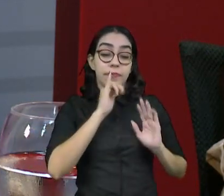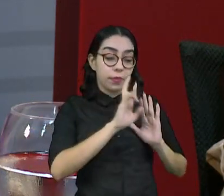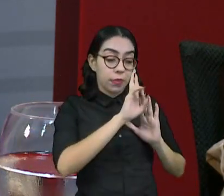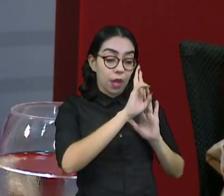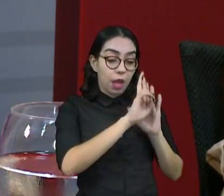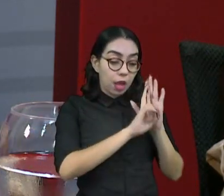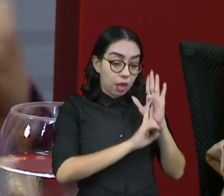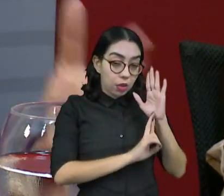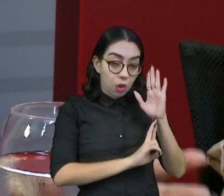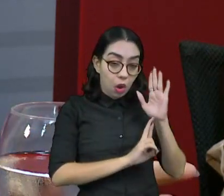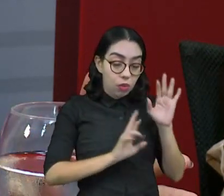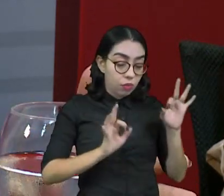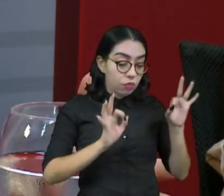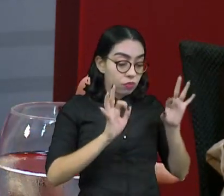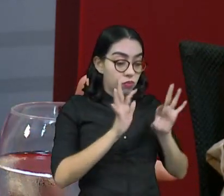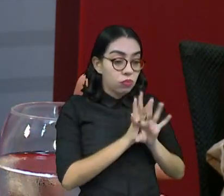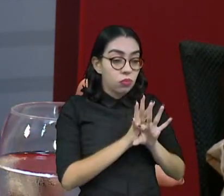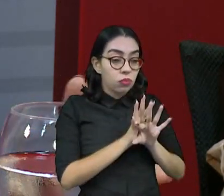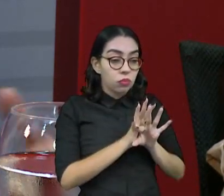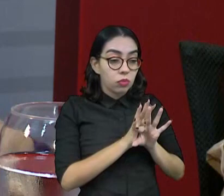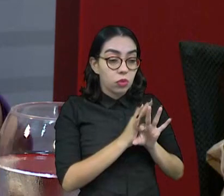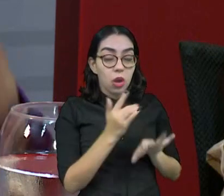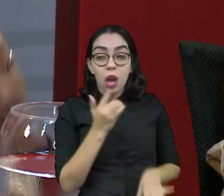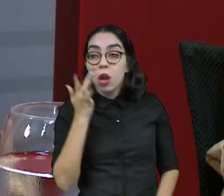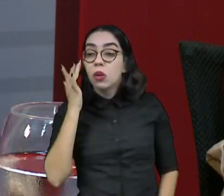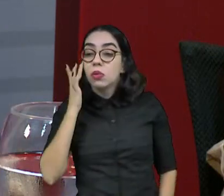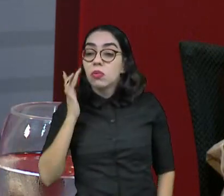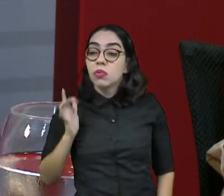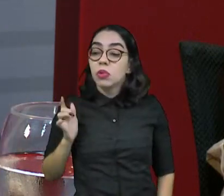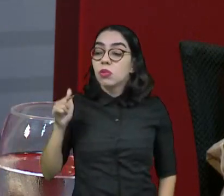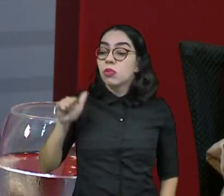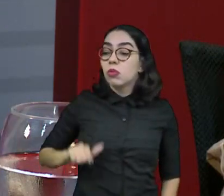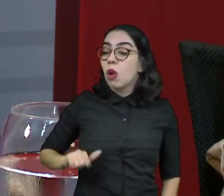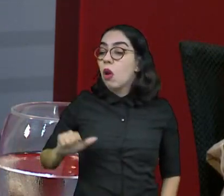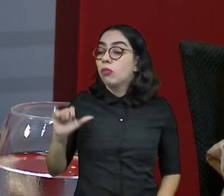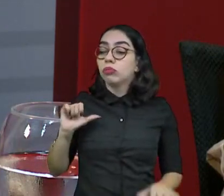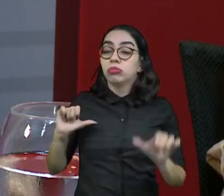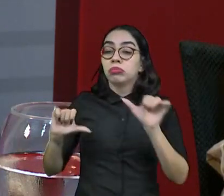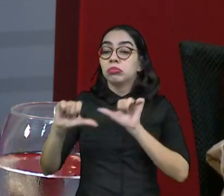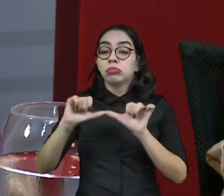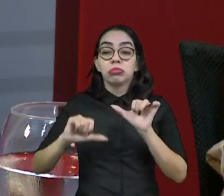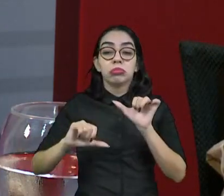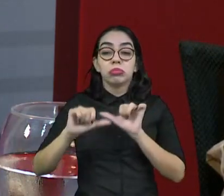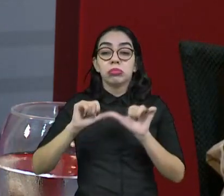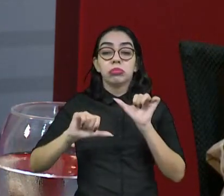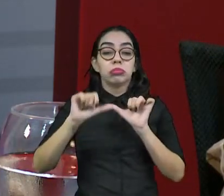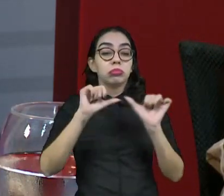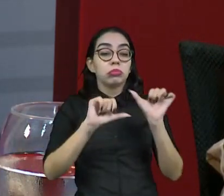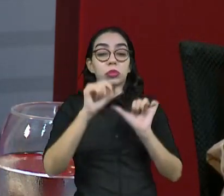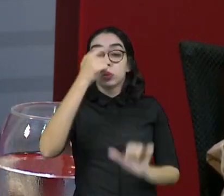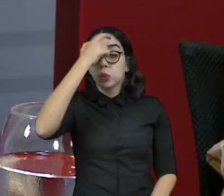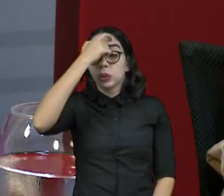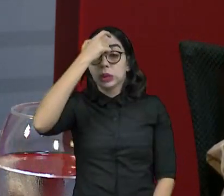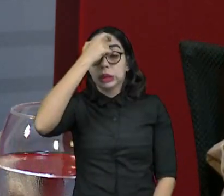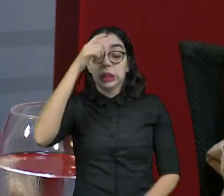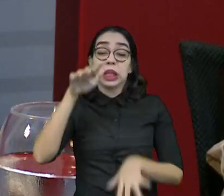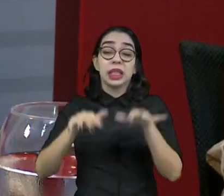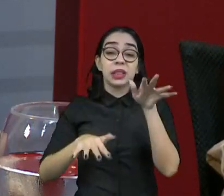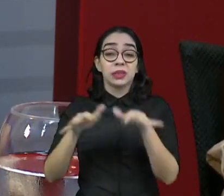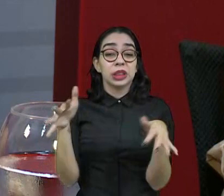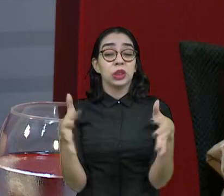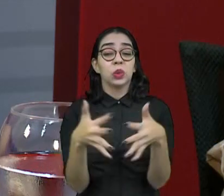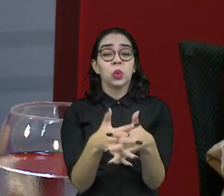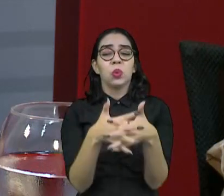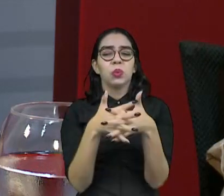pesquisa, eu já começo a outra, já mudou o cenário. É tudo muito rápido. E isso confunde muito as pessoas. Então, as pessoas ficam